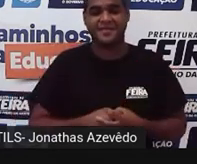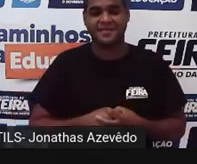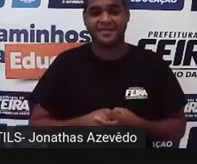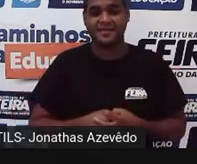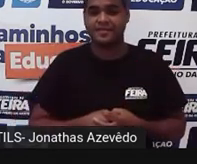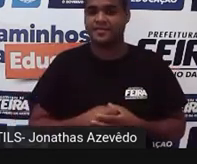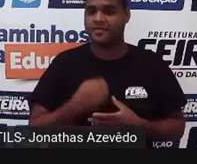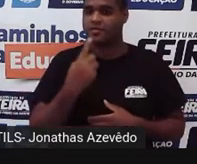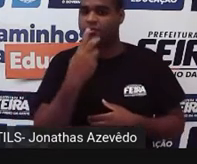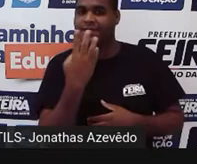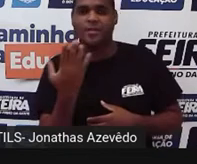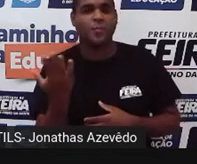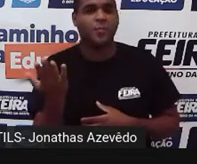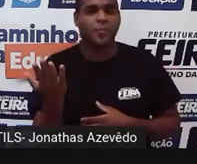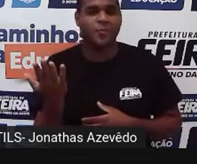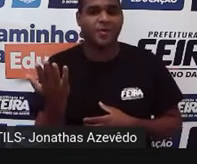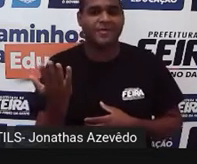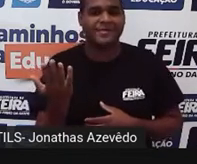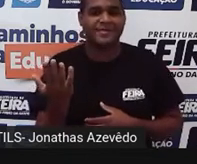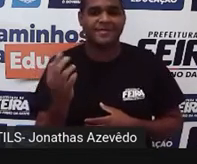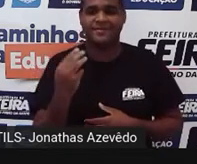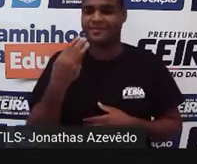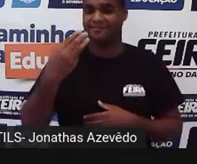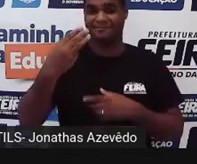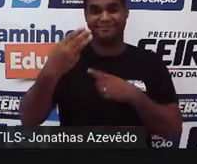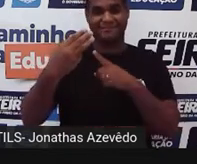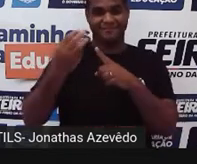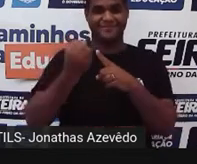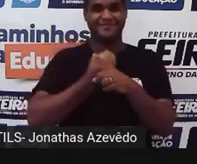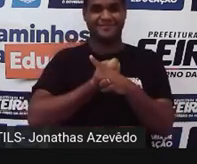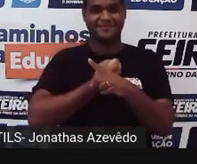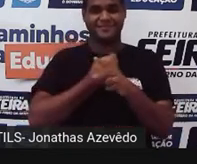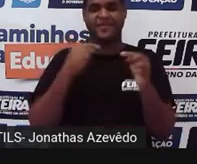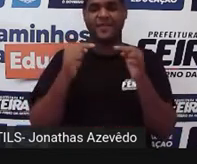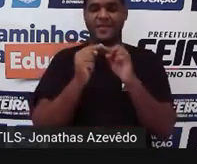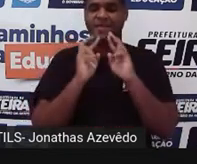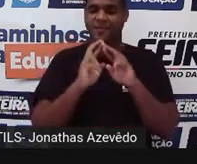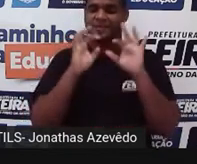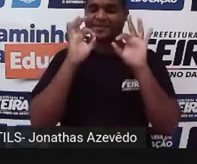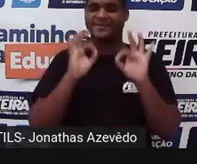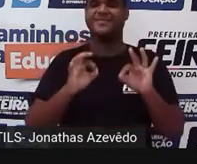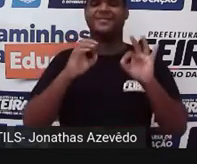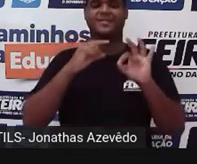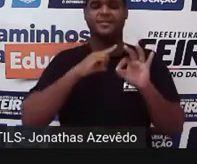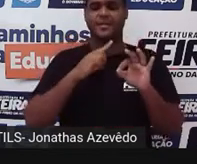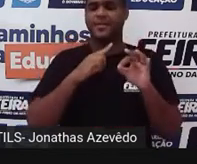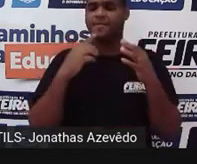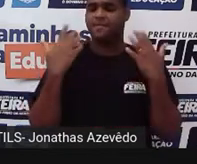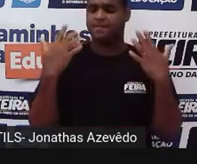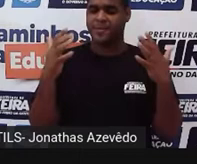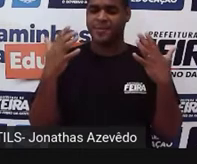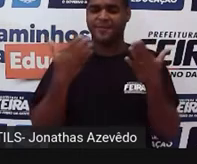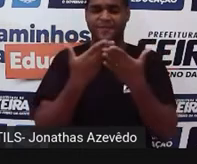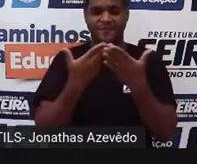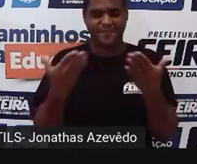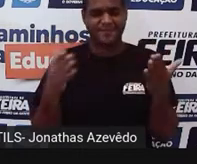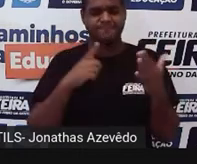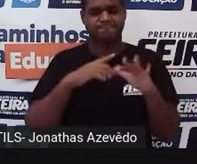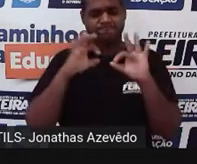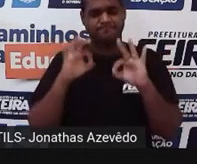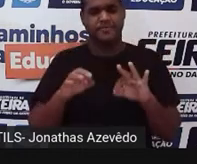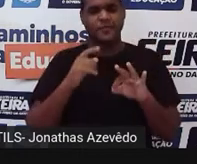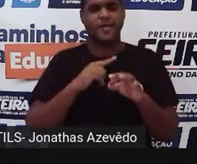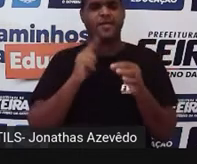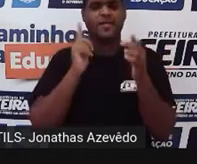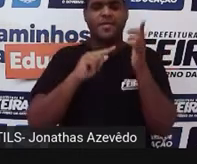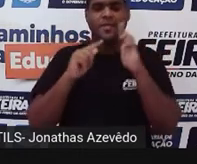1, 2 ou 3? 3 é a resposta correta. Parabéns para você aí, porque eu tenho certeza que você